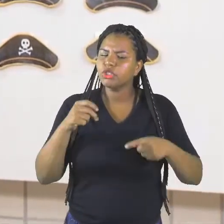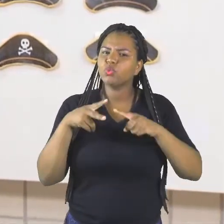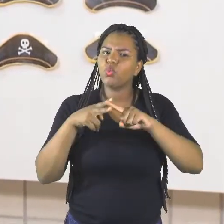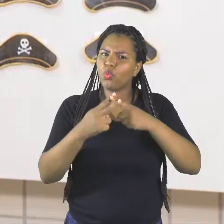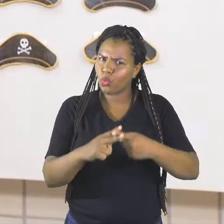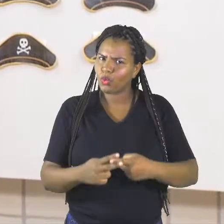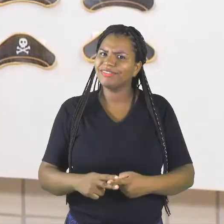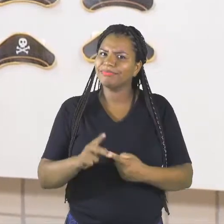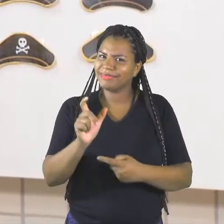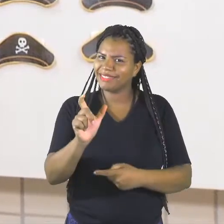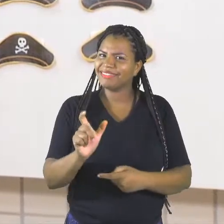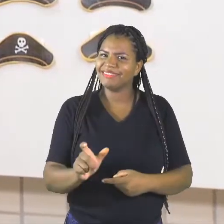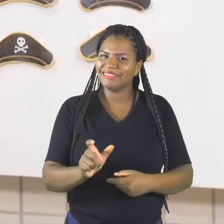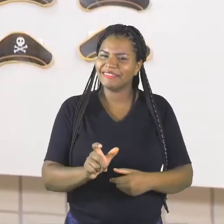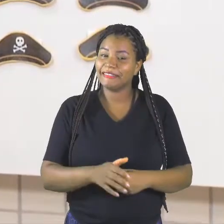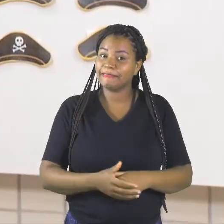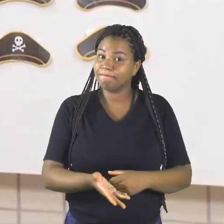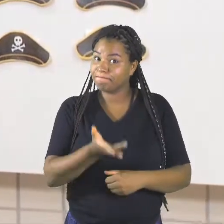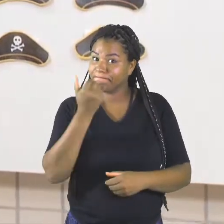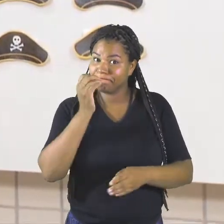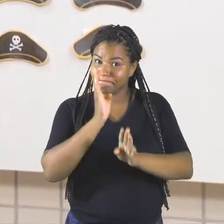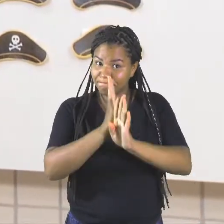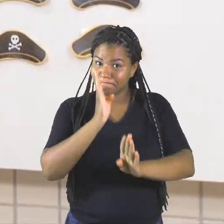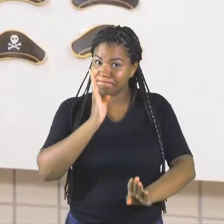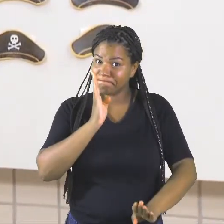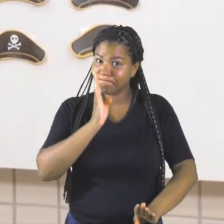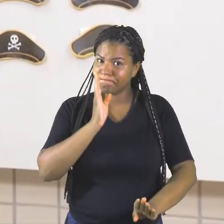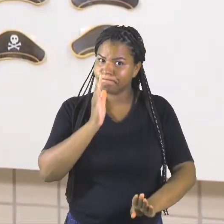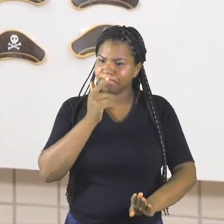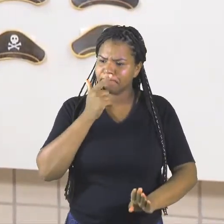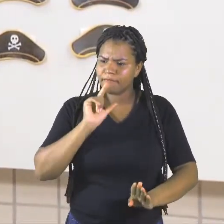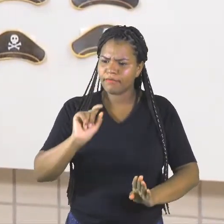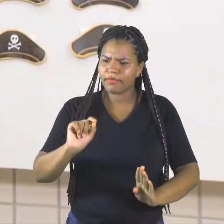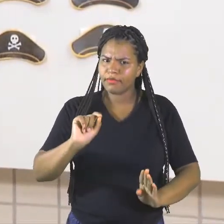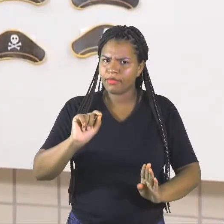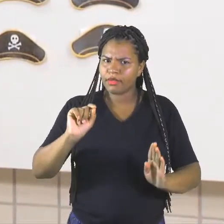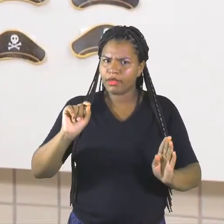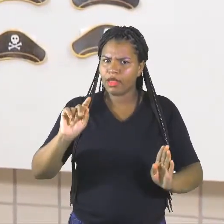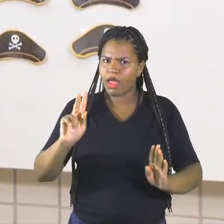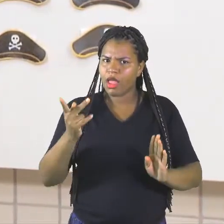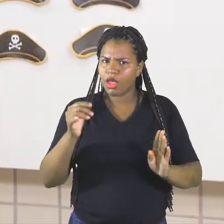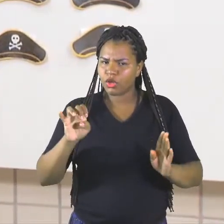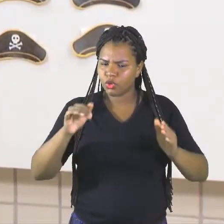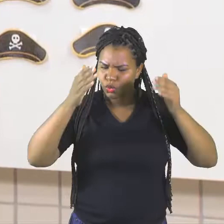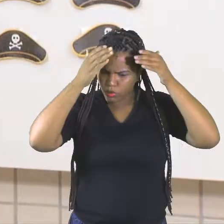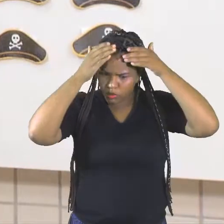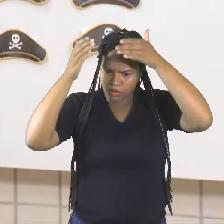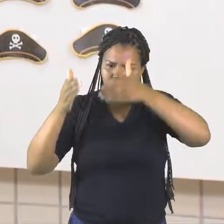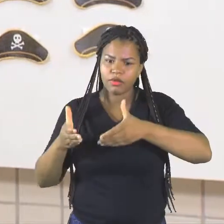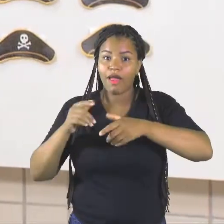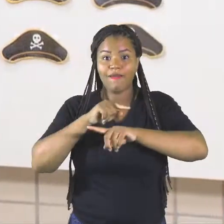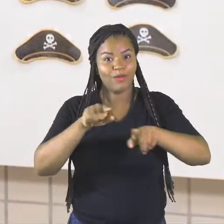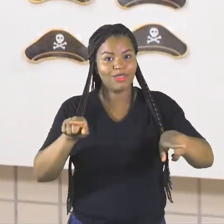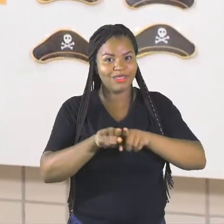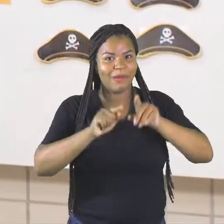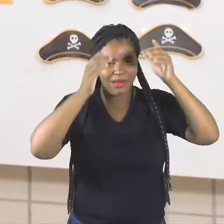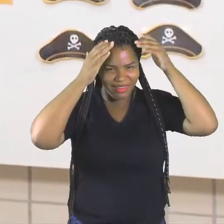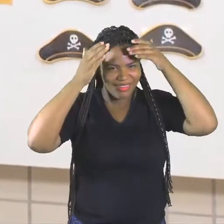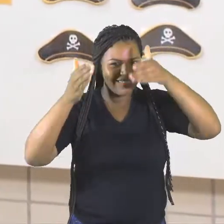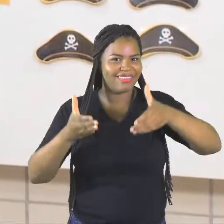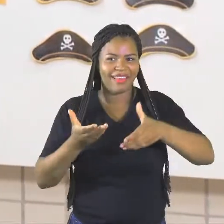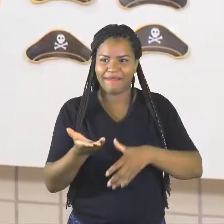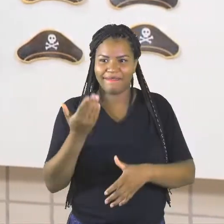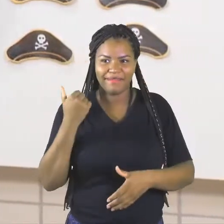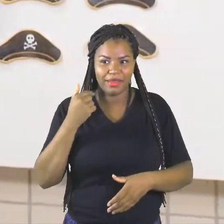elas. Vamos descobrir pra quem é que o Heitor deve tirar o chapéu e você deve tirar o chapéu? Vamos escolher um